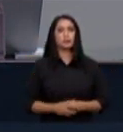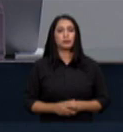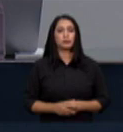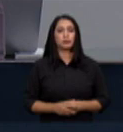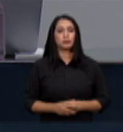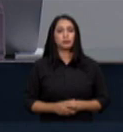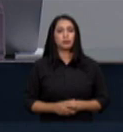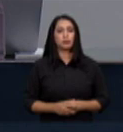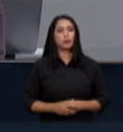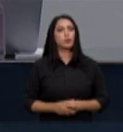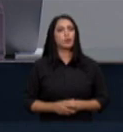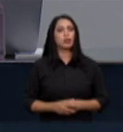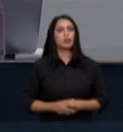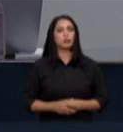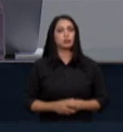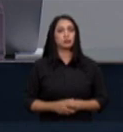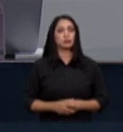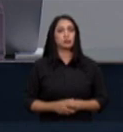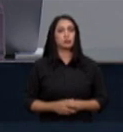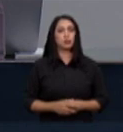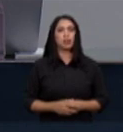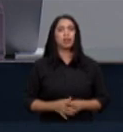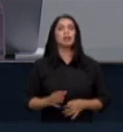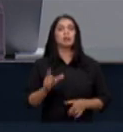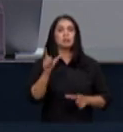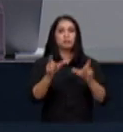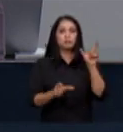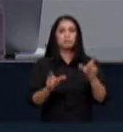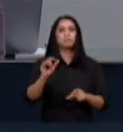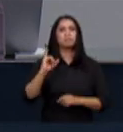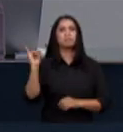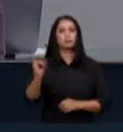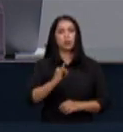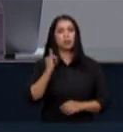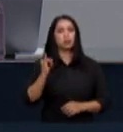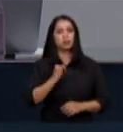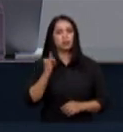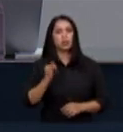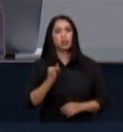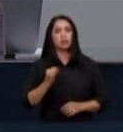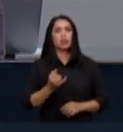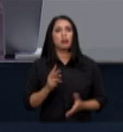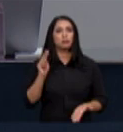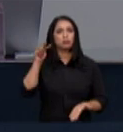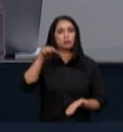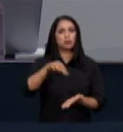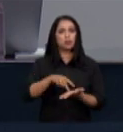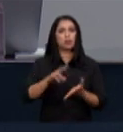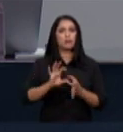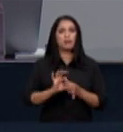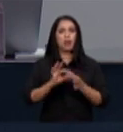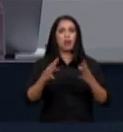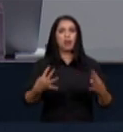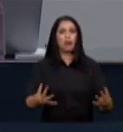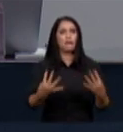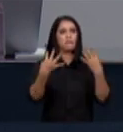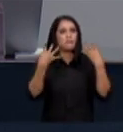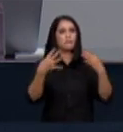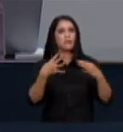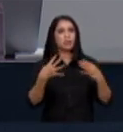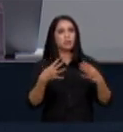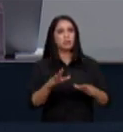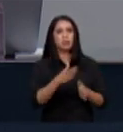relevantes na questão ambiental no Brasil procuramos dar voz e visibilidade